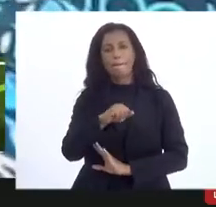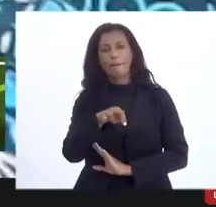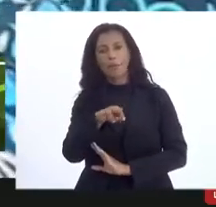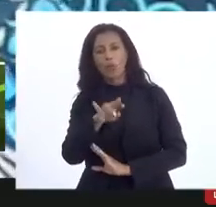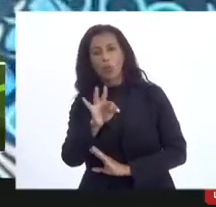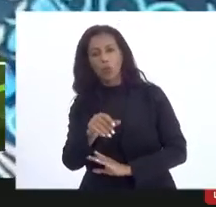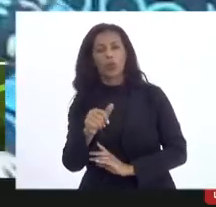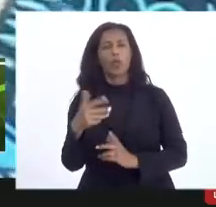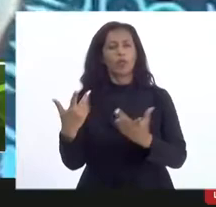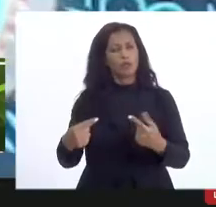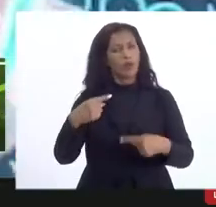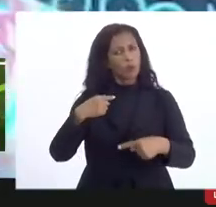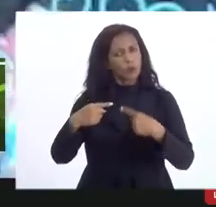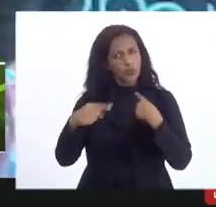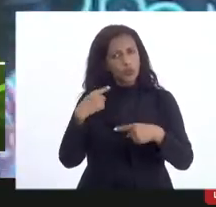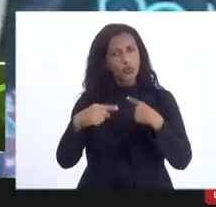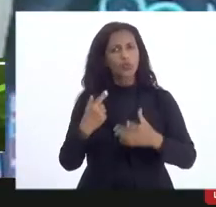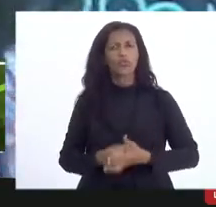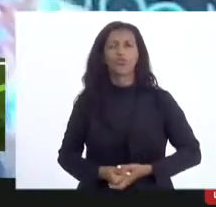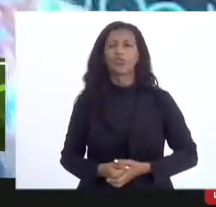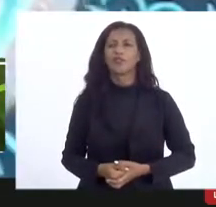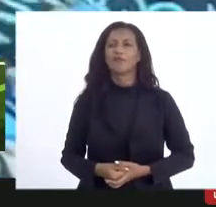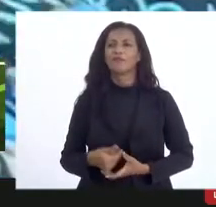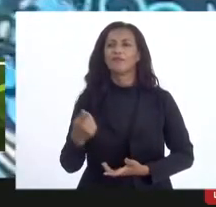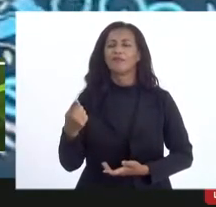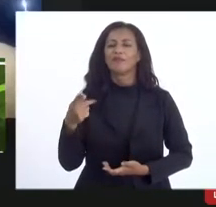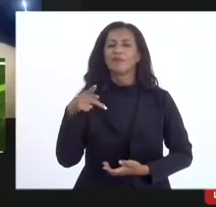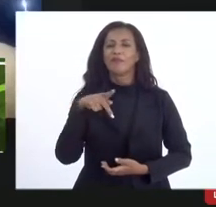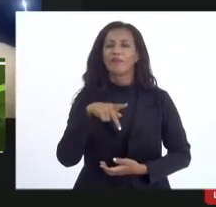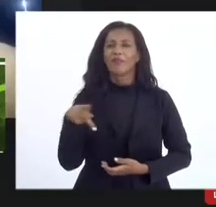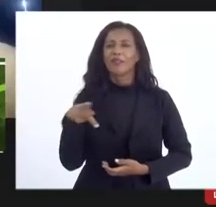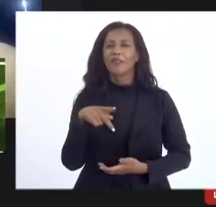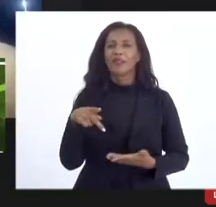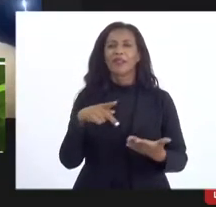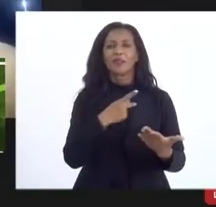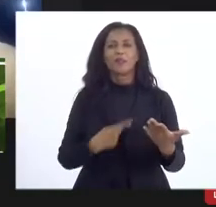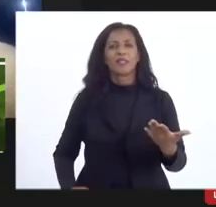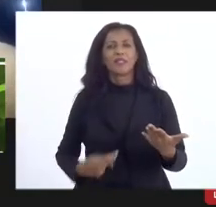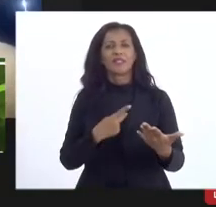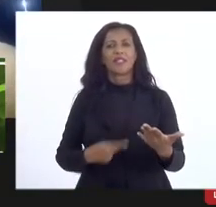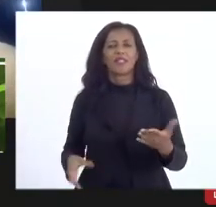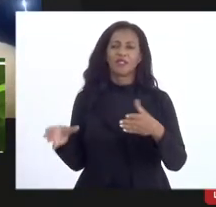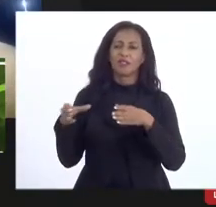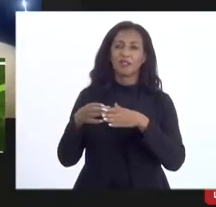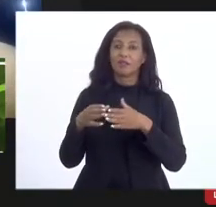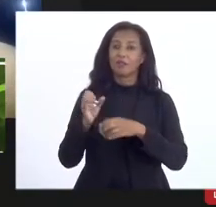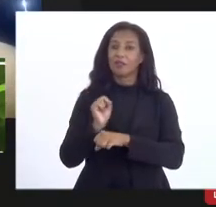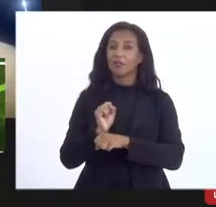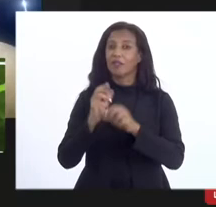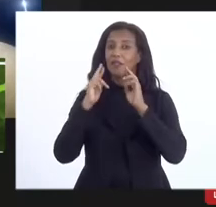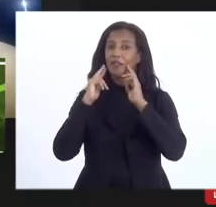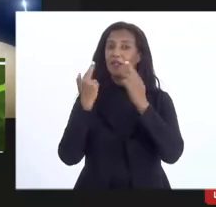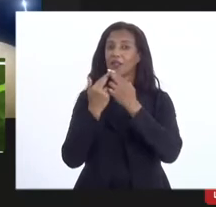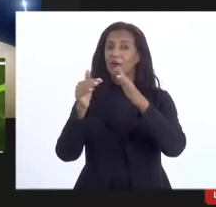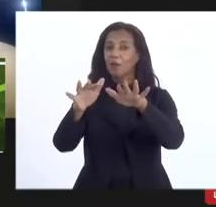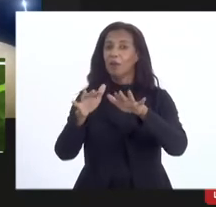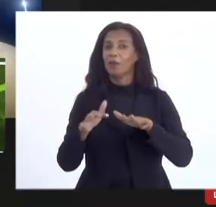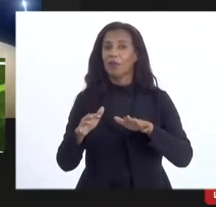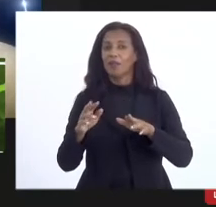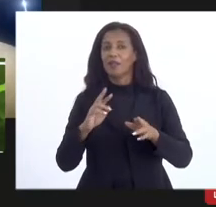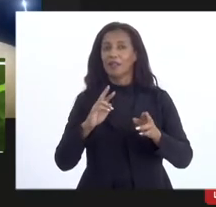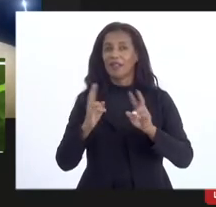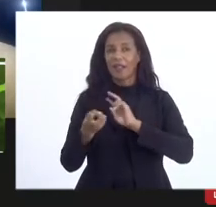discutir e o professor e o nosso presidente da comissão estamos aguardando a audiência pública da Capoeira obrigado